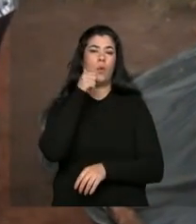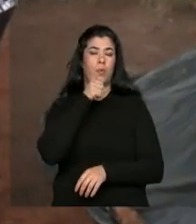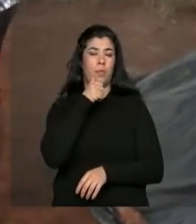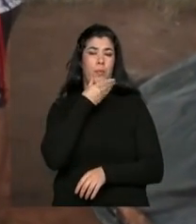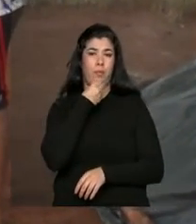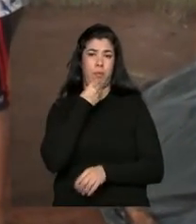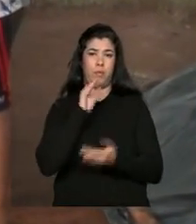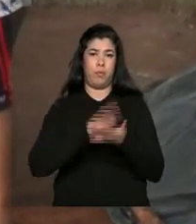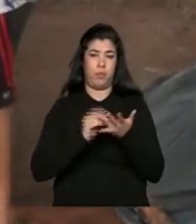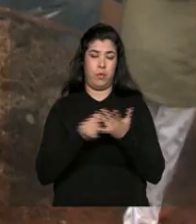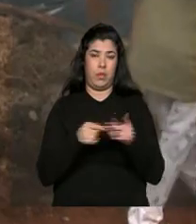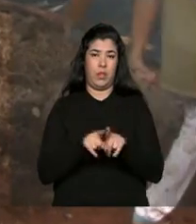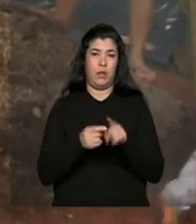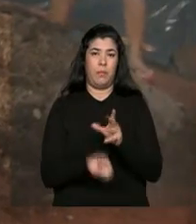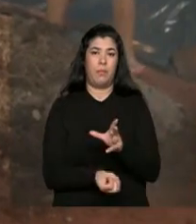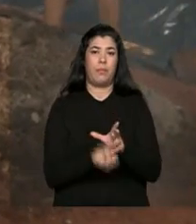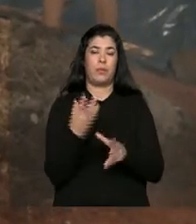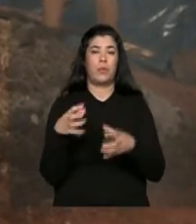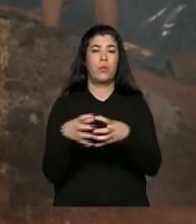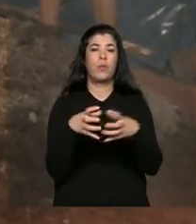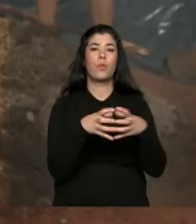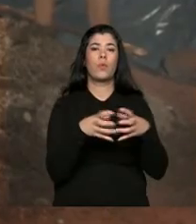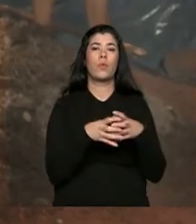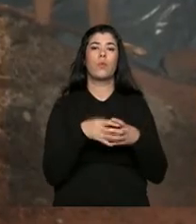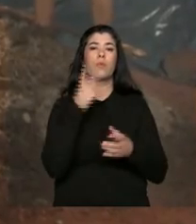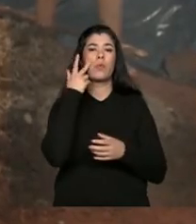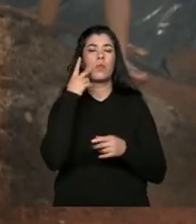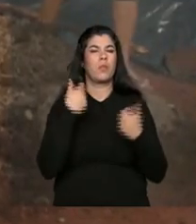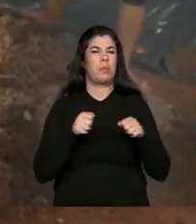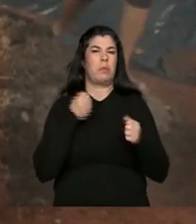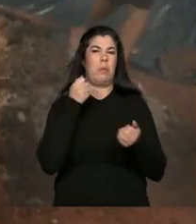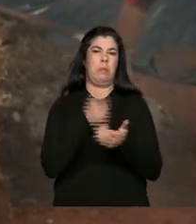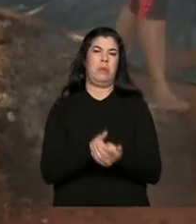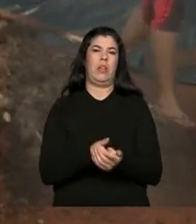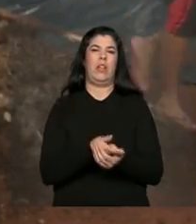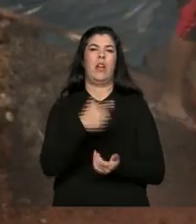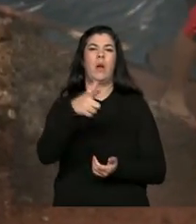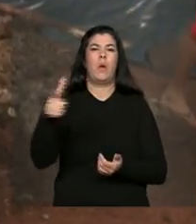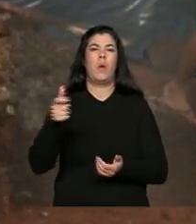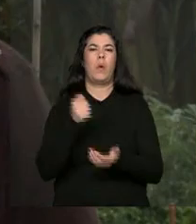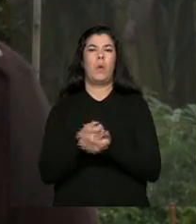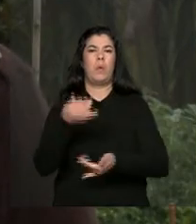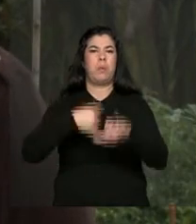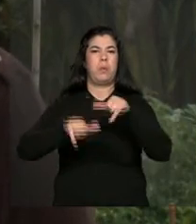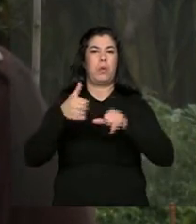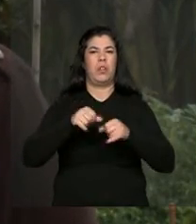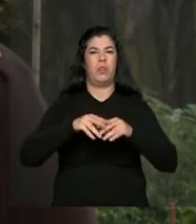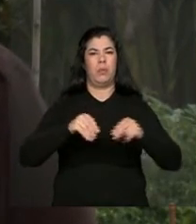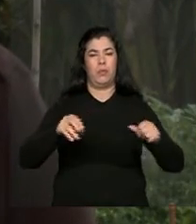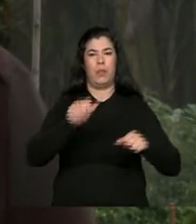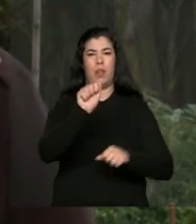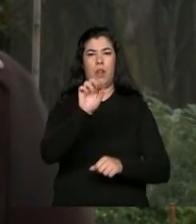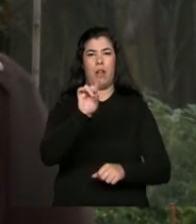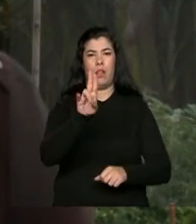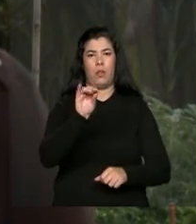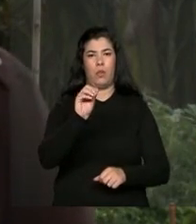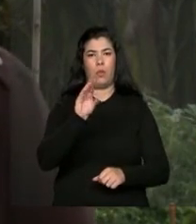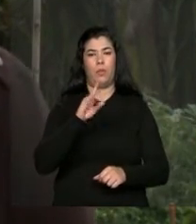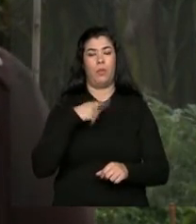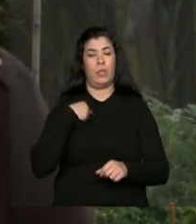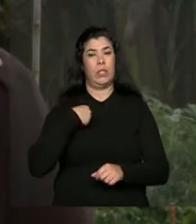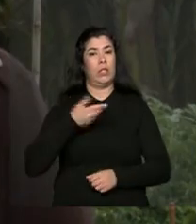produzem compostos orgânicos e não precisam mais gastar com adubos químicos. Eu trabalhava fora de